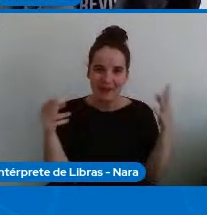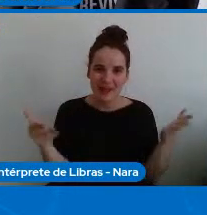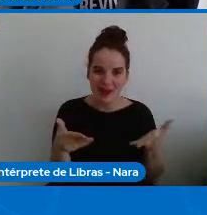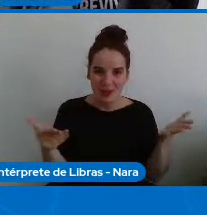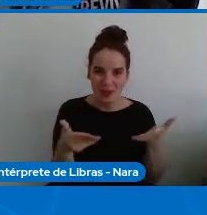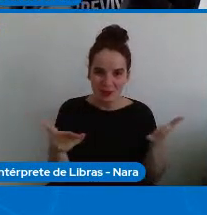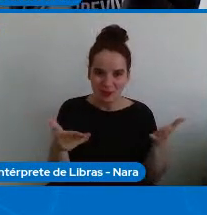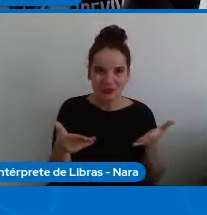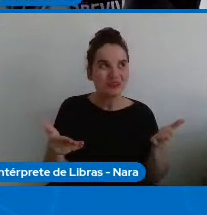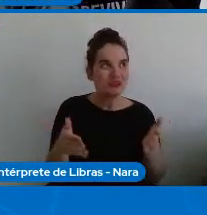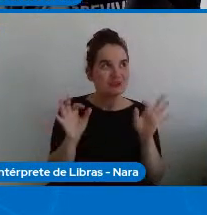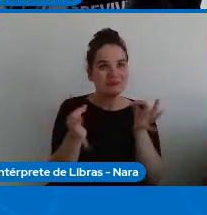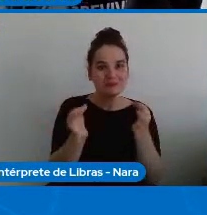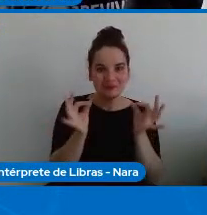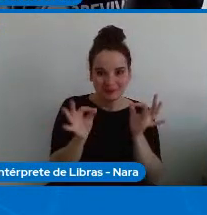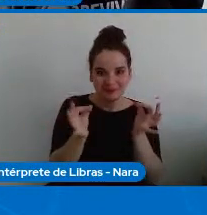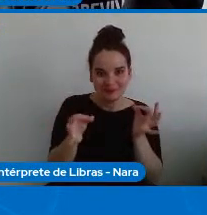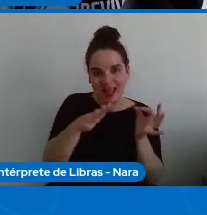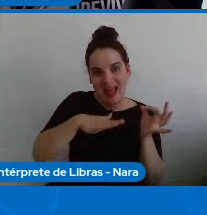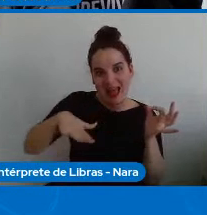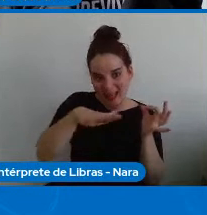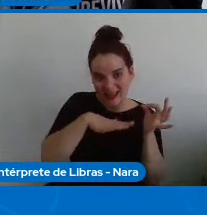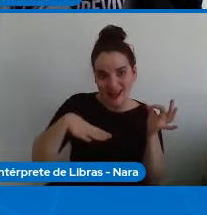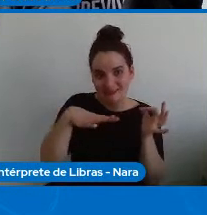atuação, da nossa área,